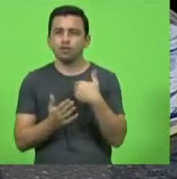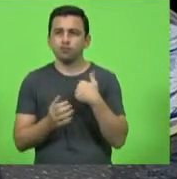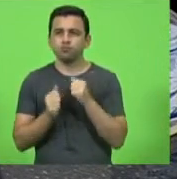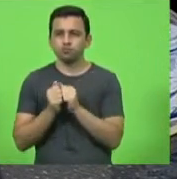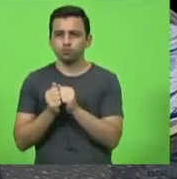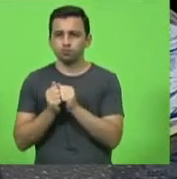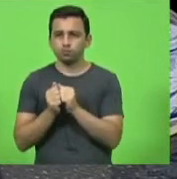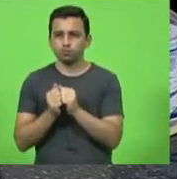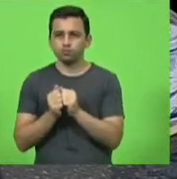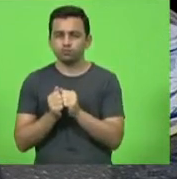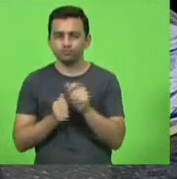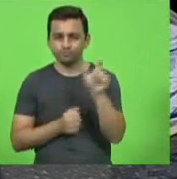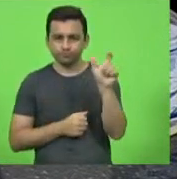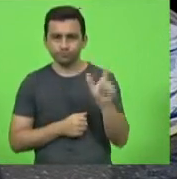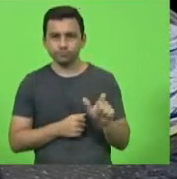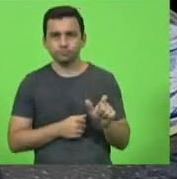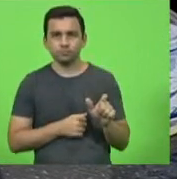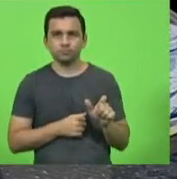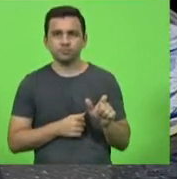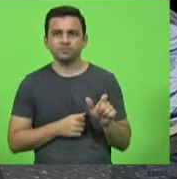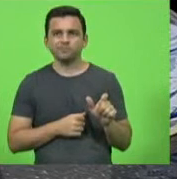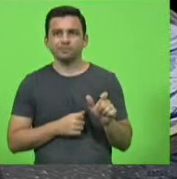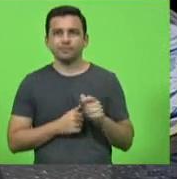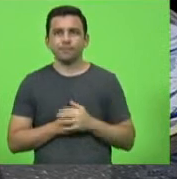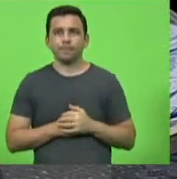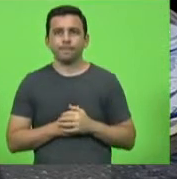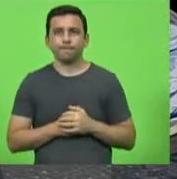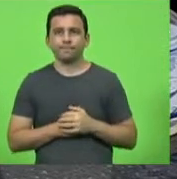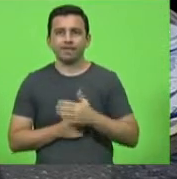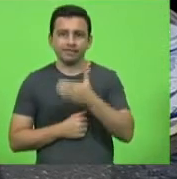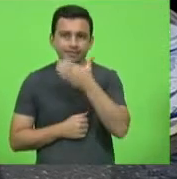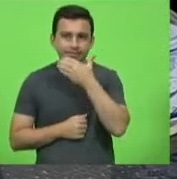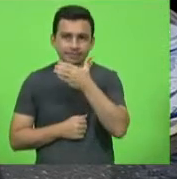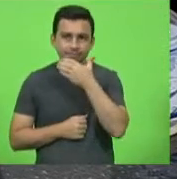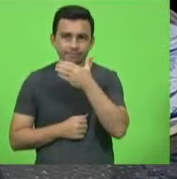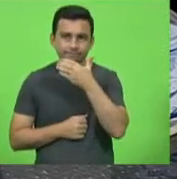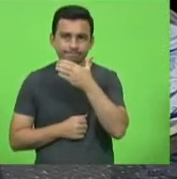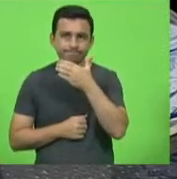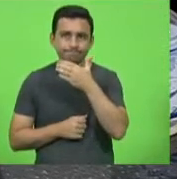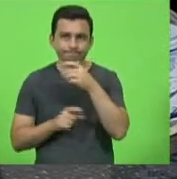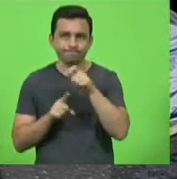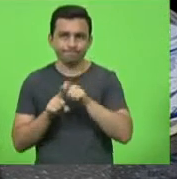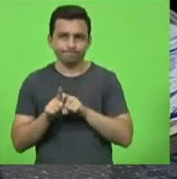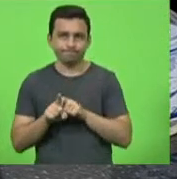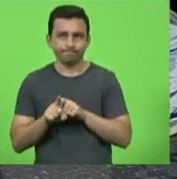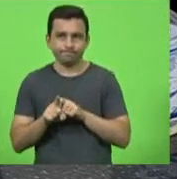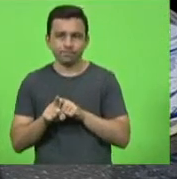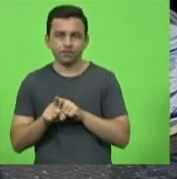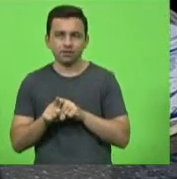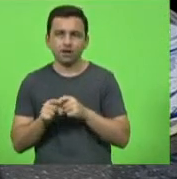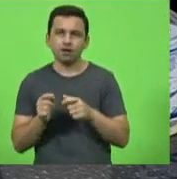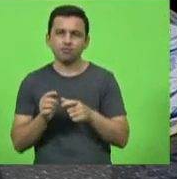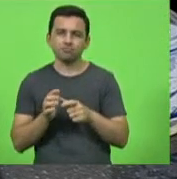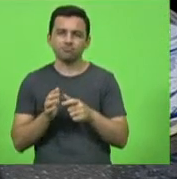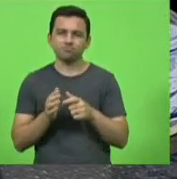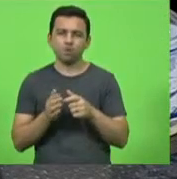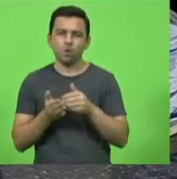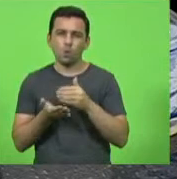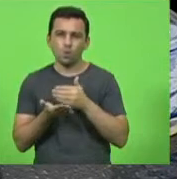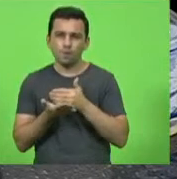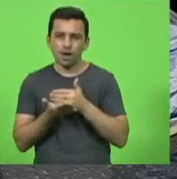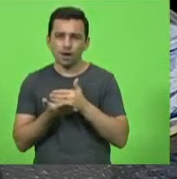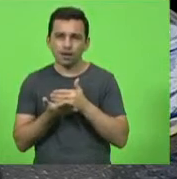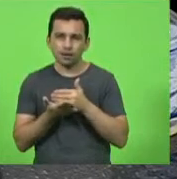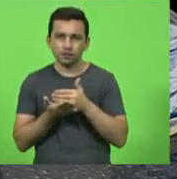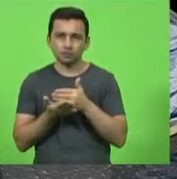é em dezembro pela última vez antes do início do